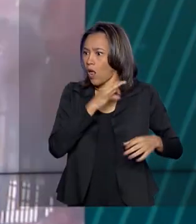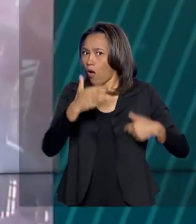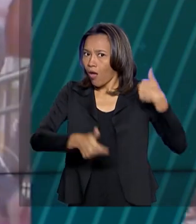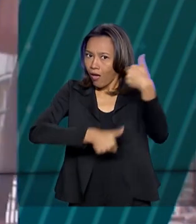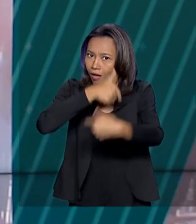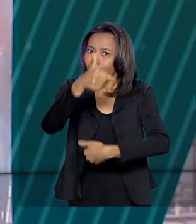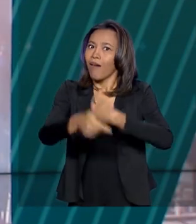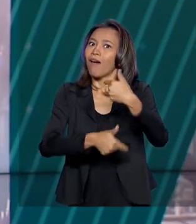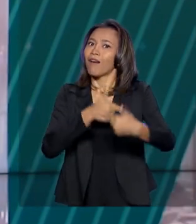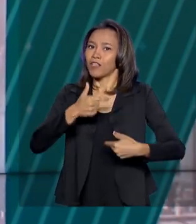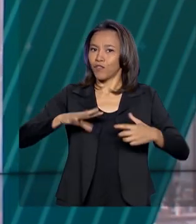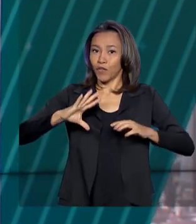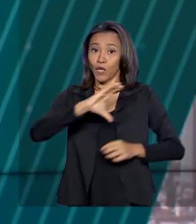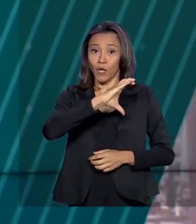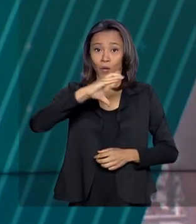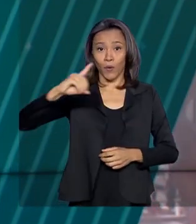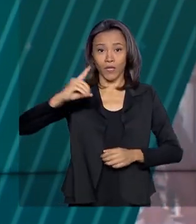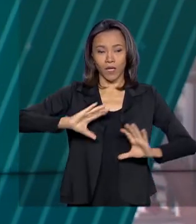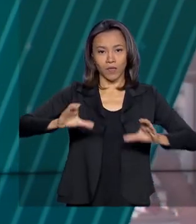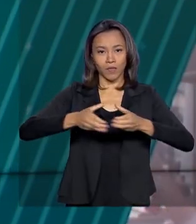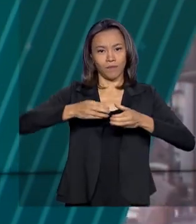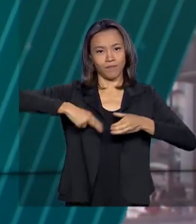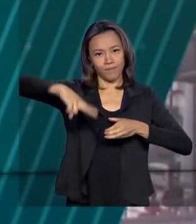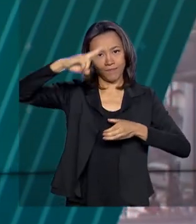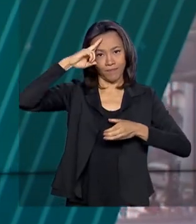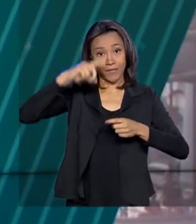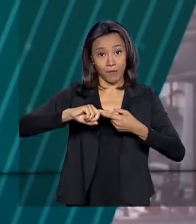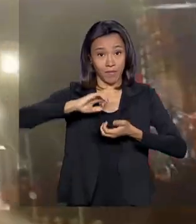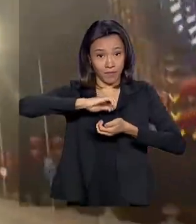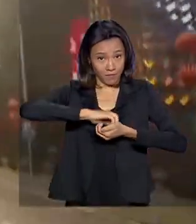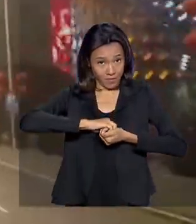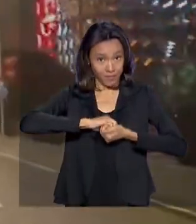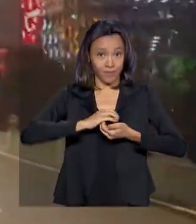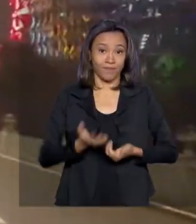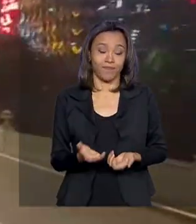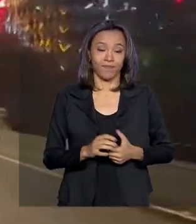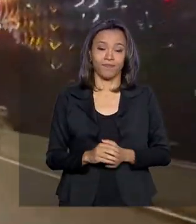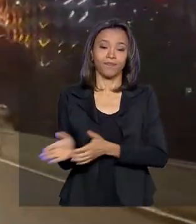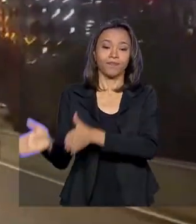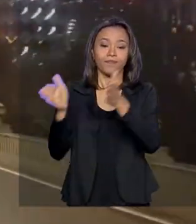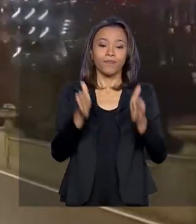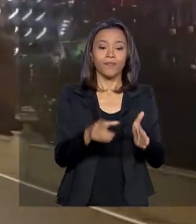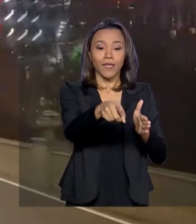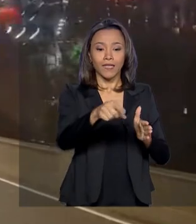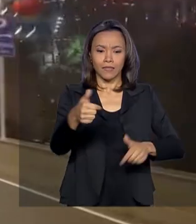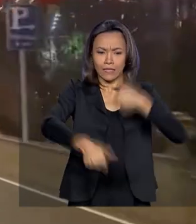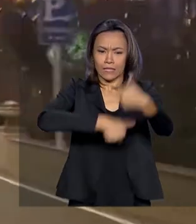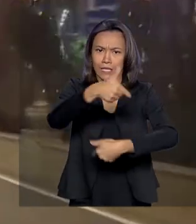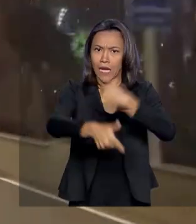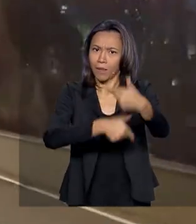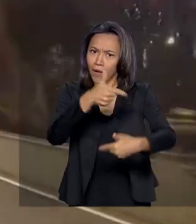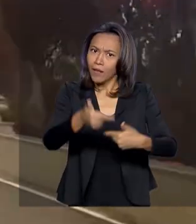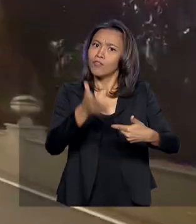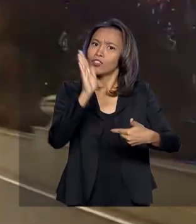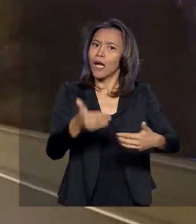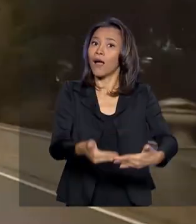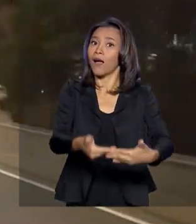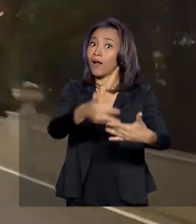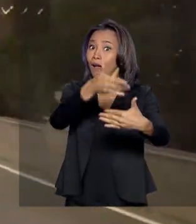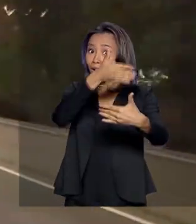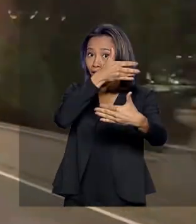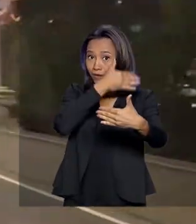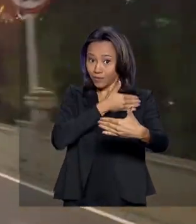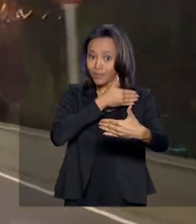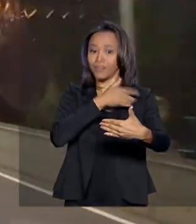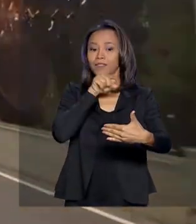coordenada pelas Forças Armadas e pelo Itamaraty. A Operação Resgate começou antes mesmo da chegada